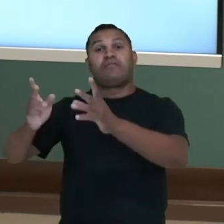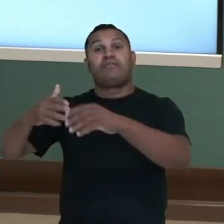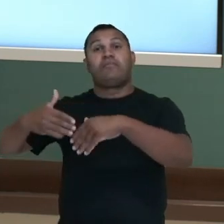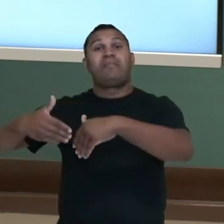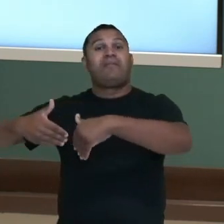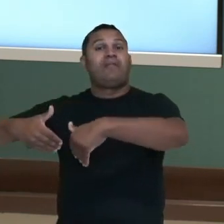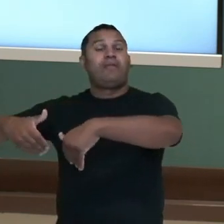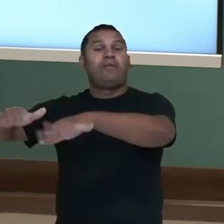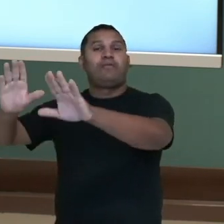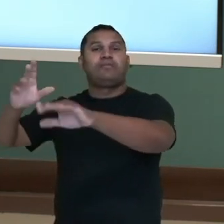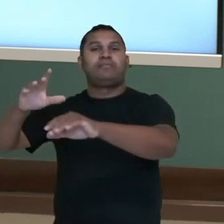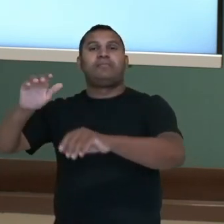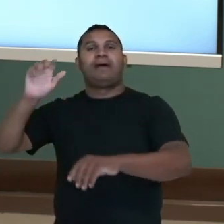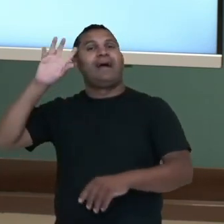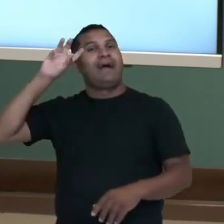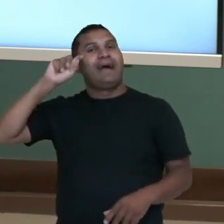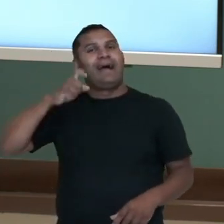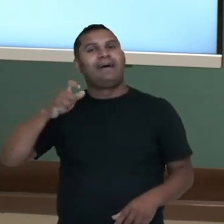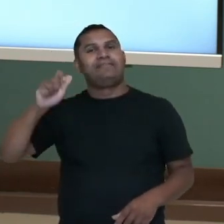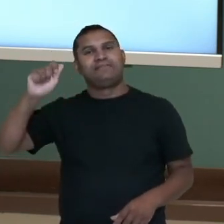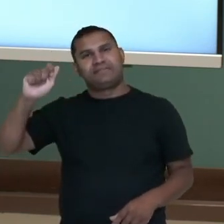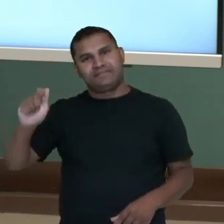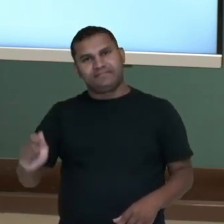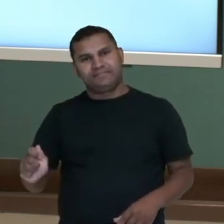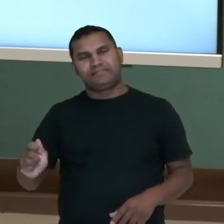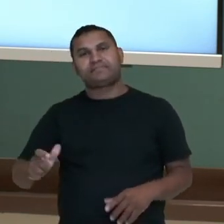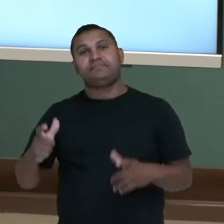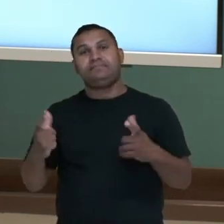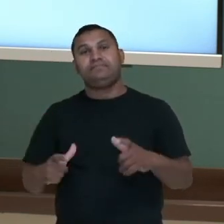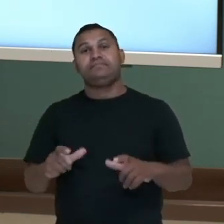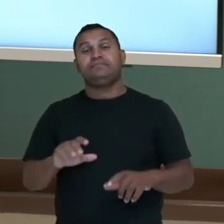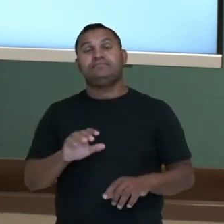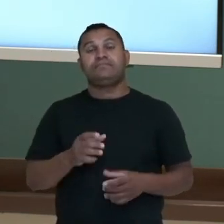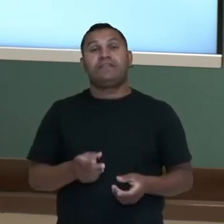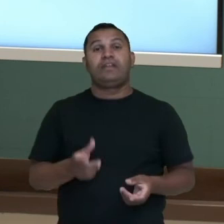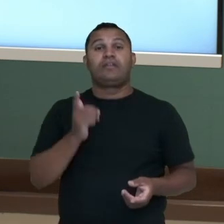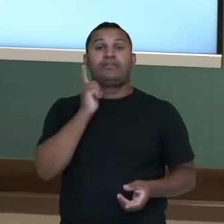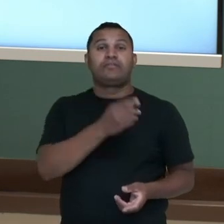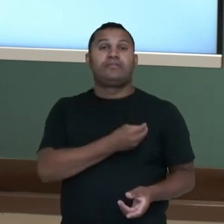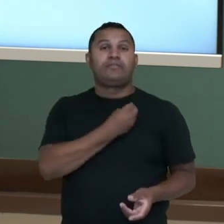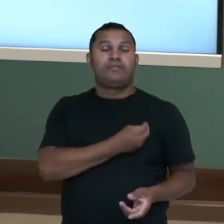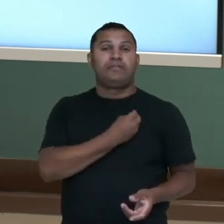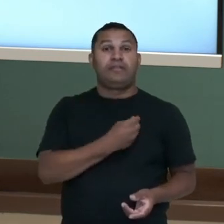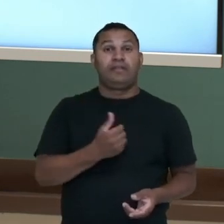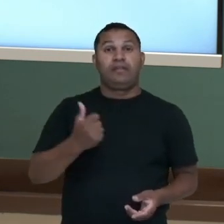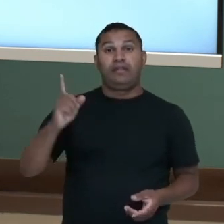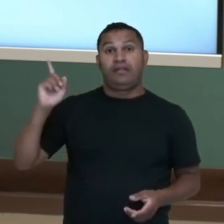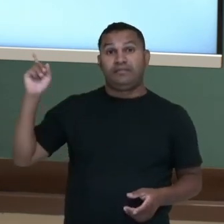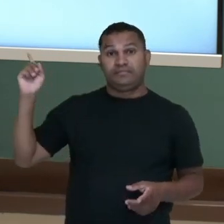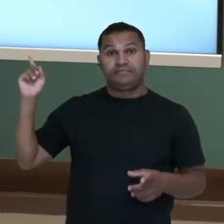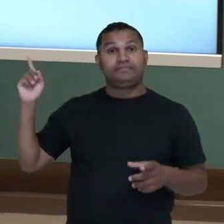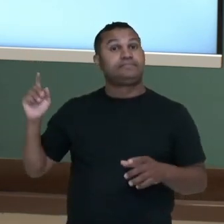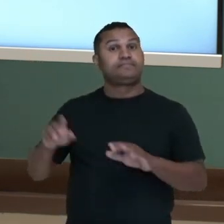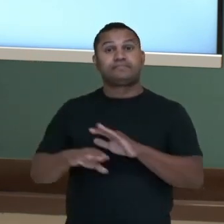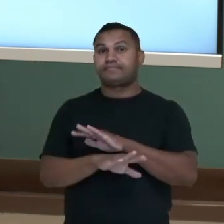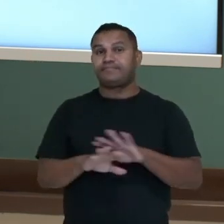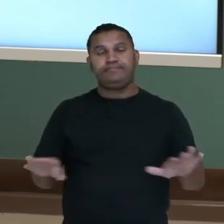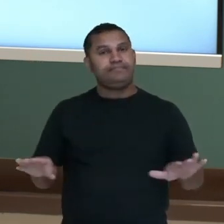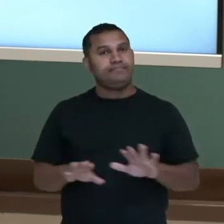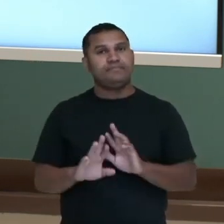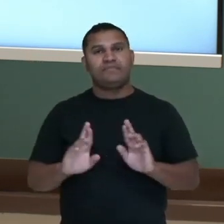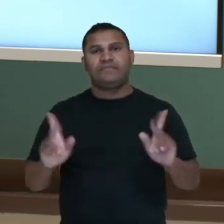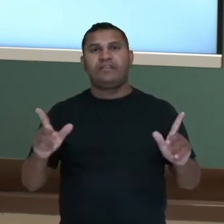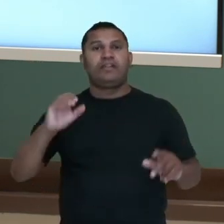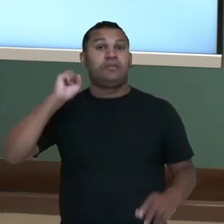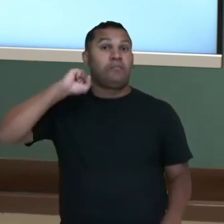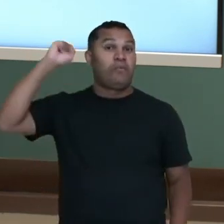e ter a sua pena executada, que é a forca e, posteriormente, seu corpo esquartejado e exposto em praça pública no caminho